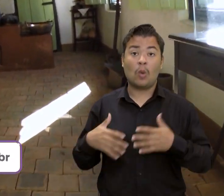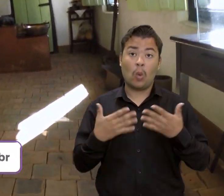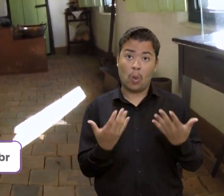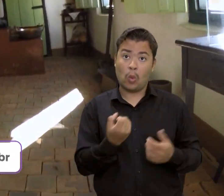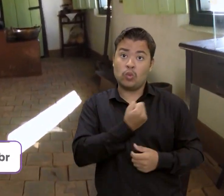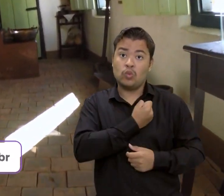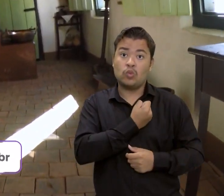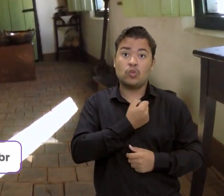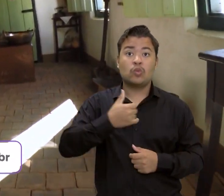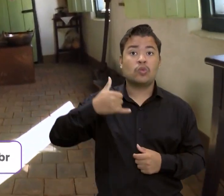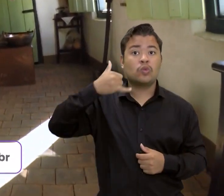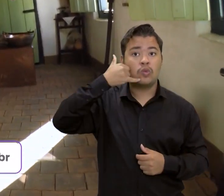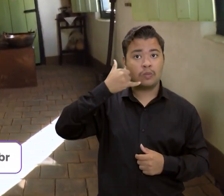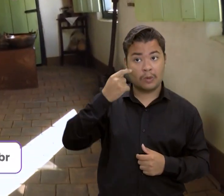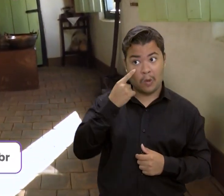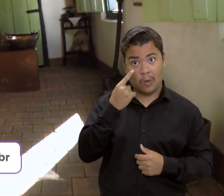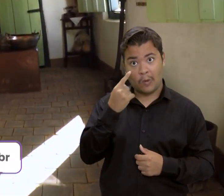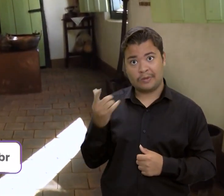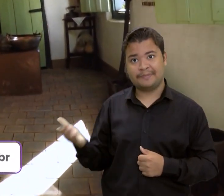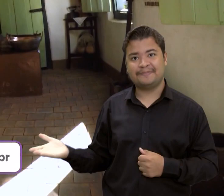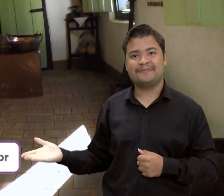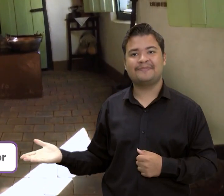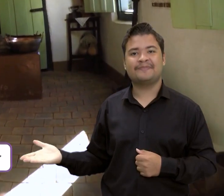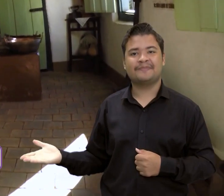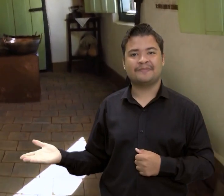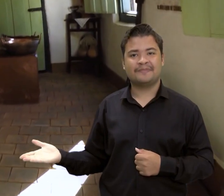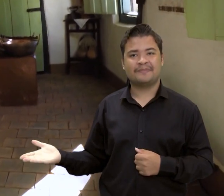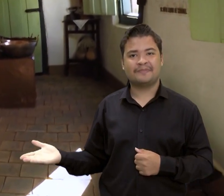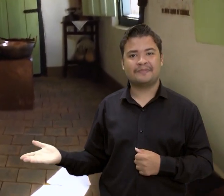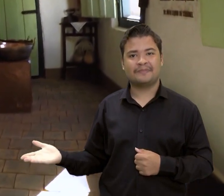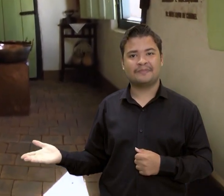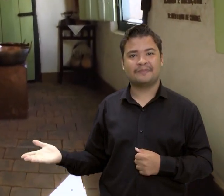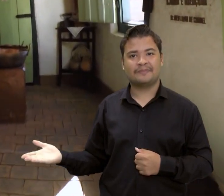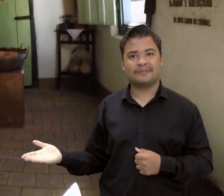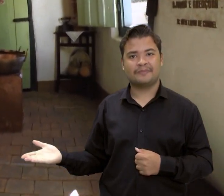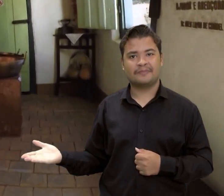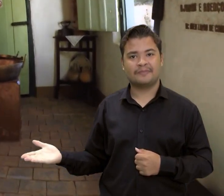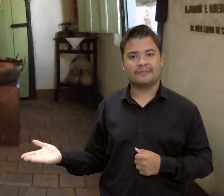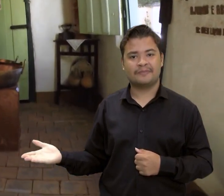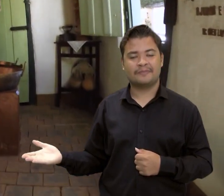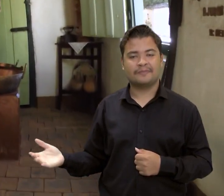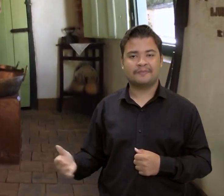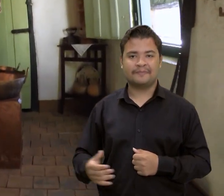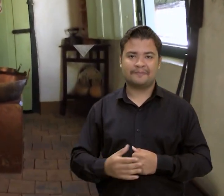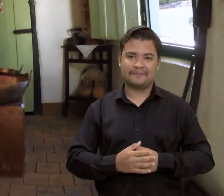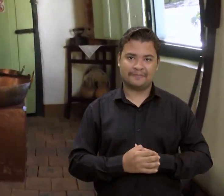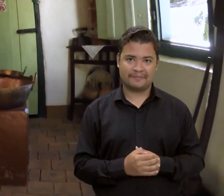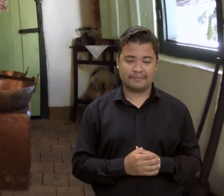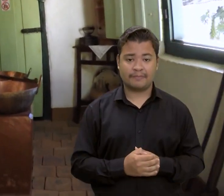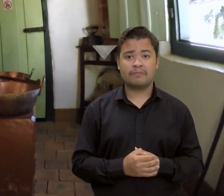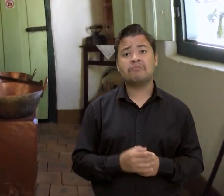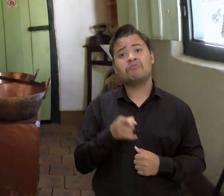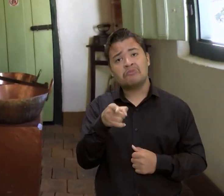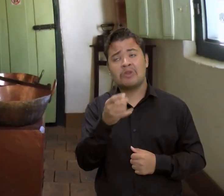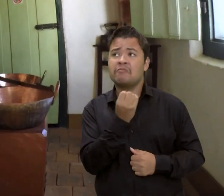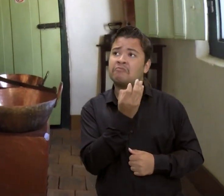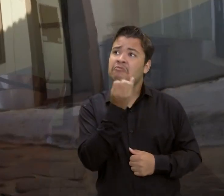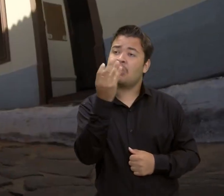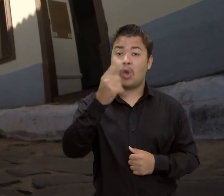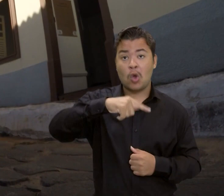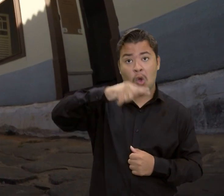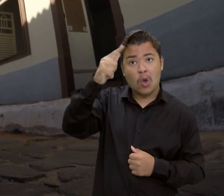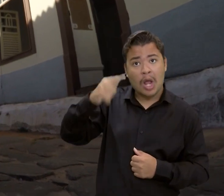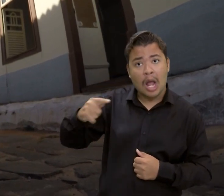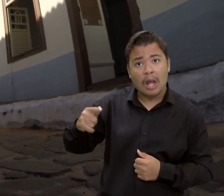.com.br ou pelo telefone 62-3371-1990.